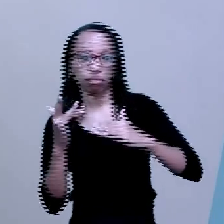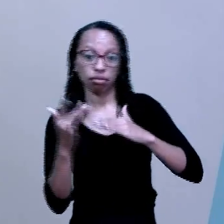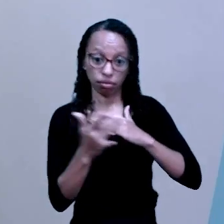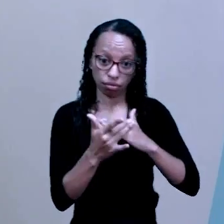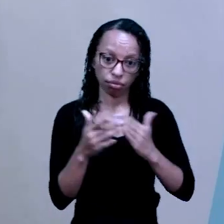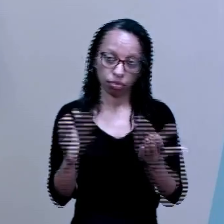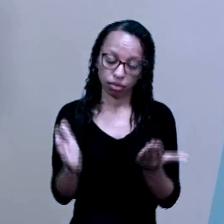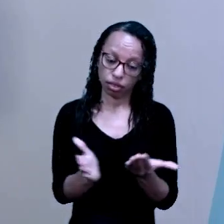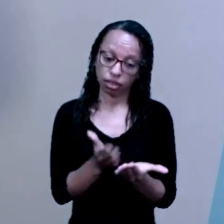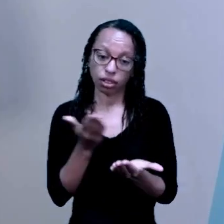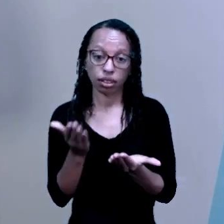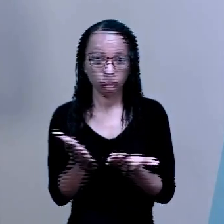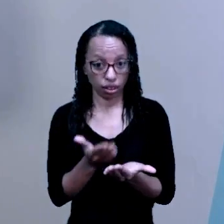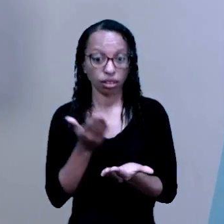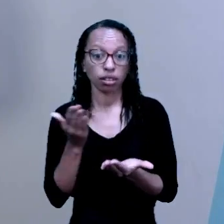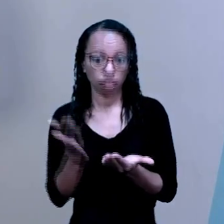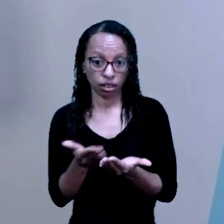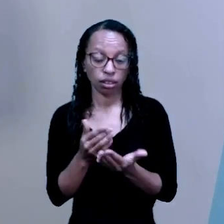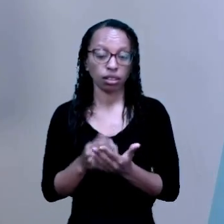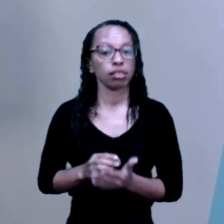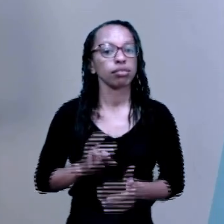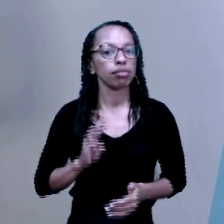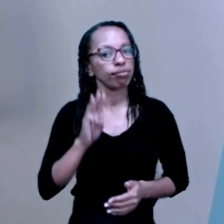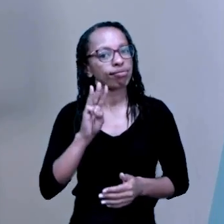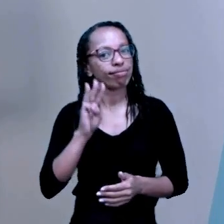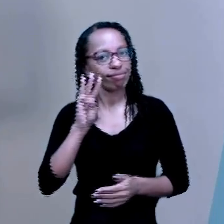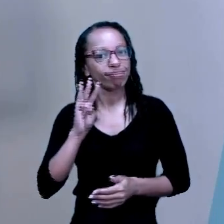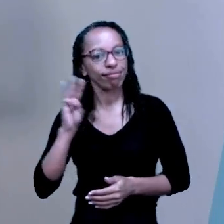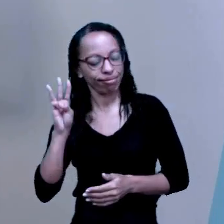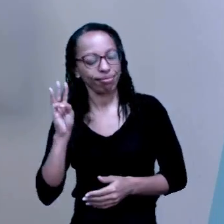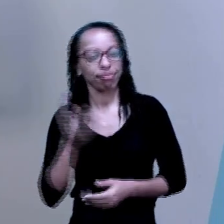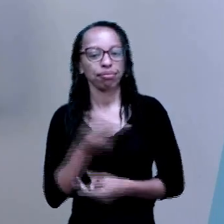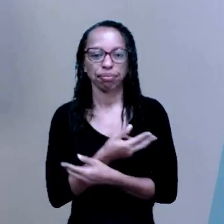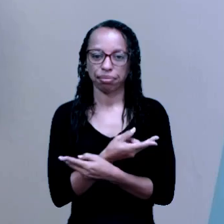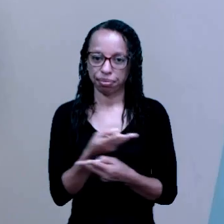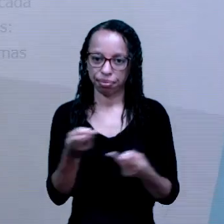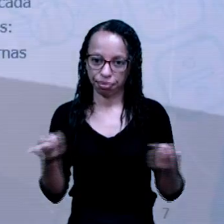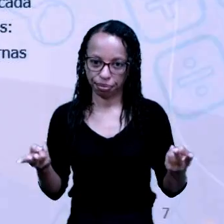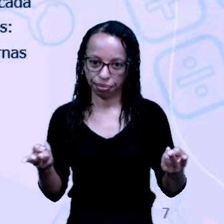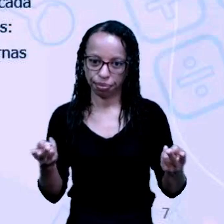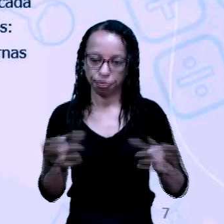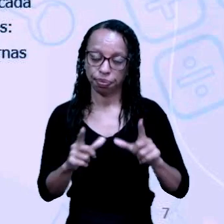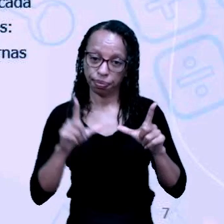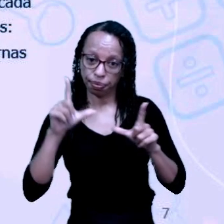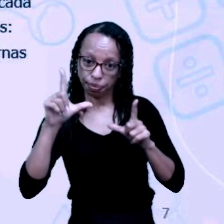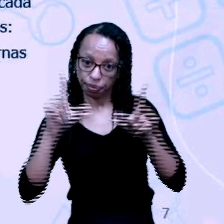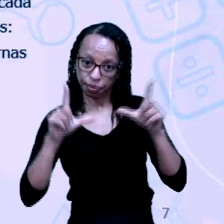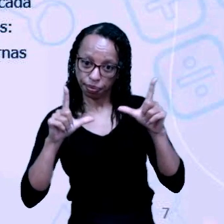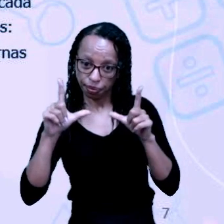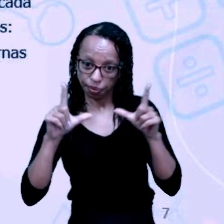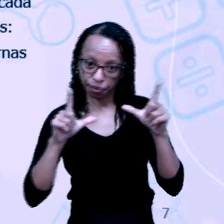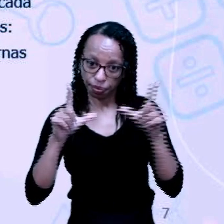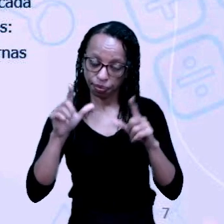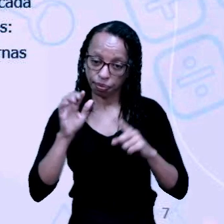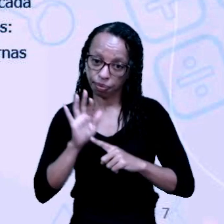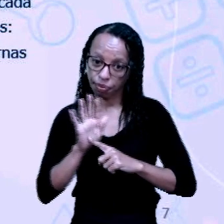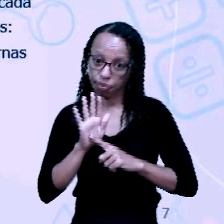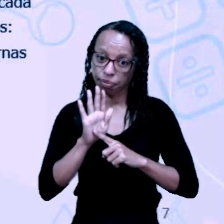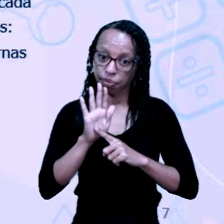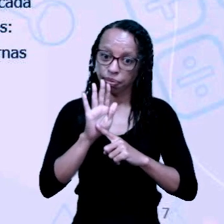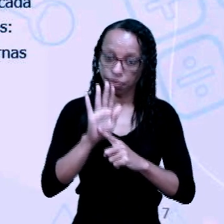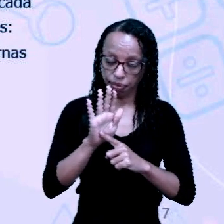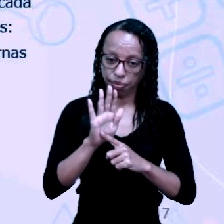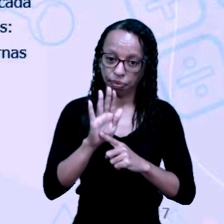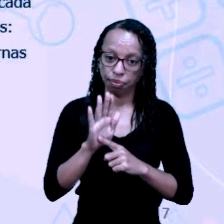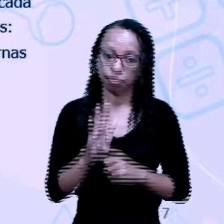livros didáticos e sites diversos. Aqui na tela, eu trouxe para vocês a representação de